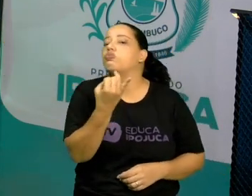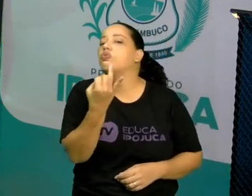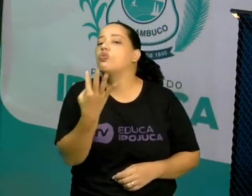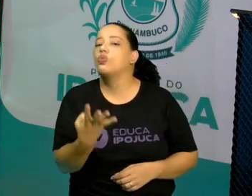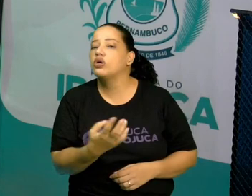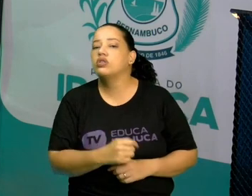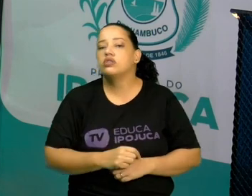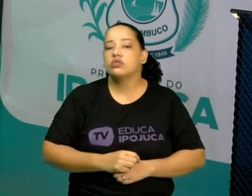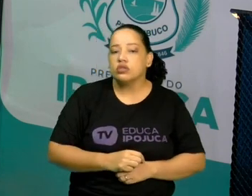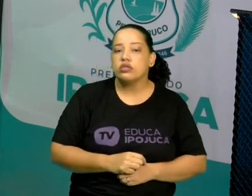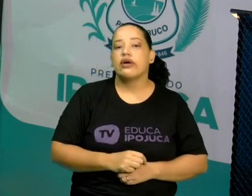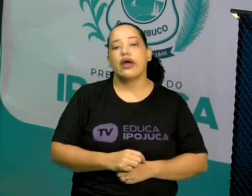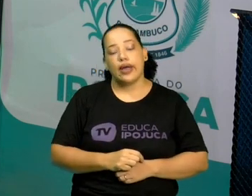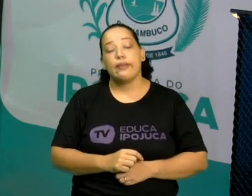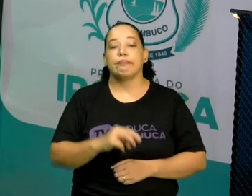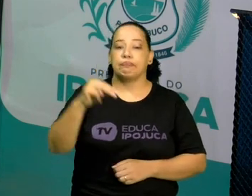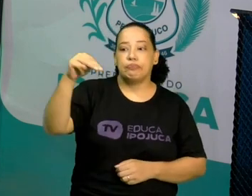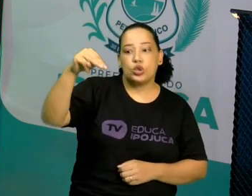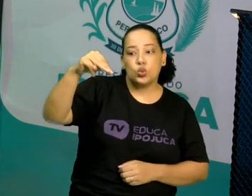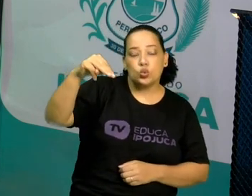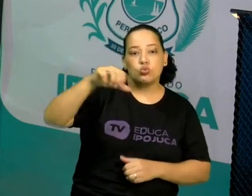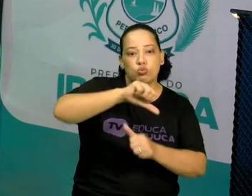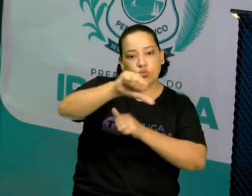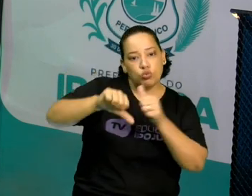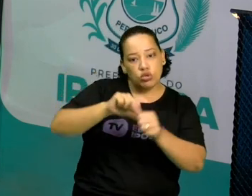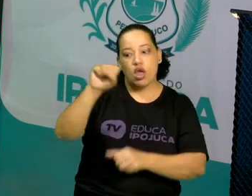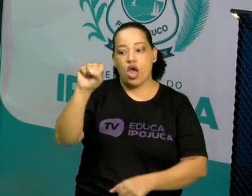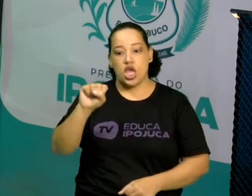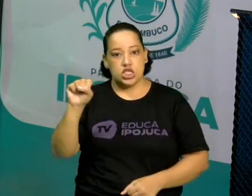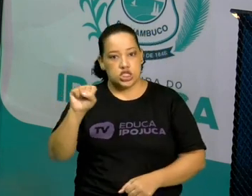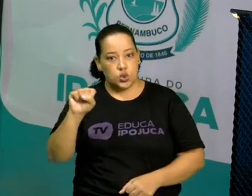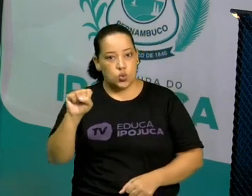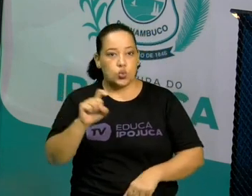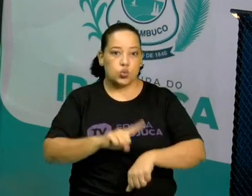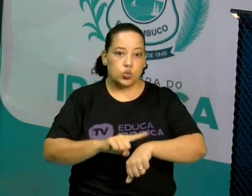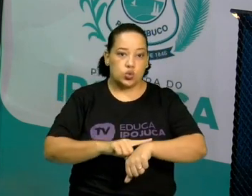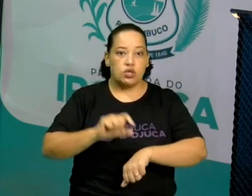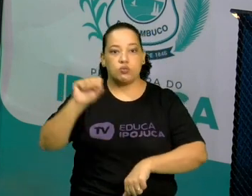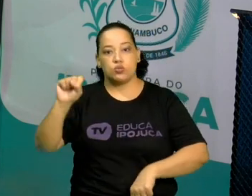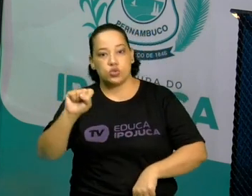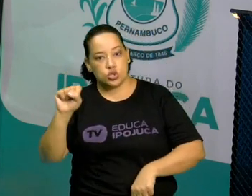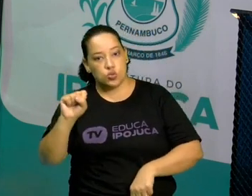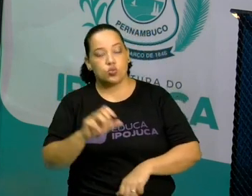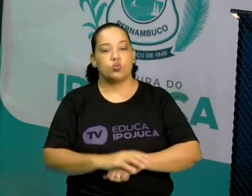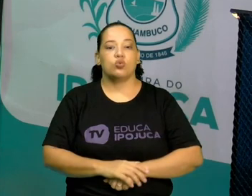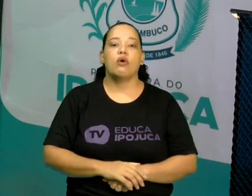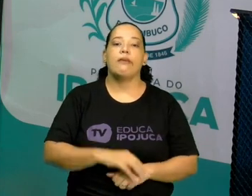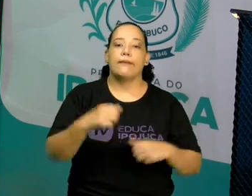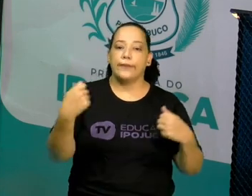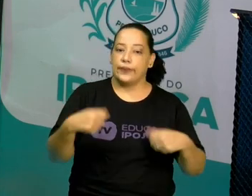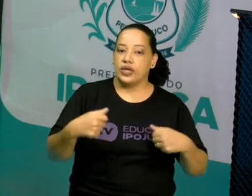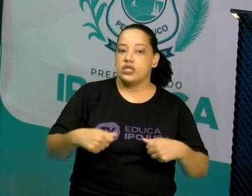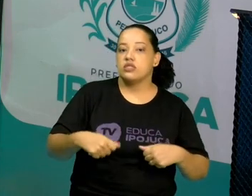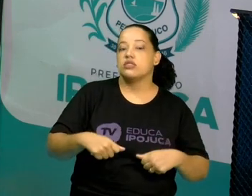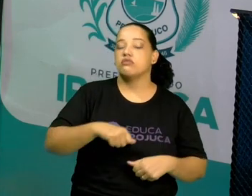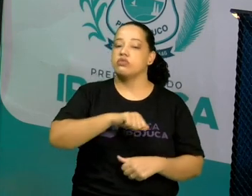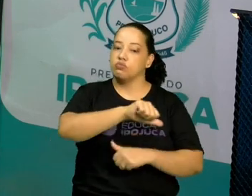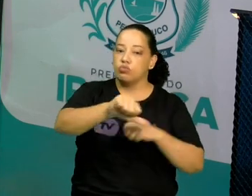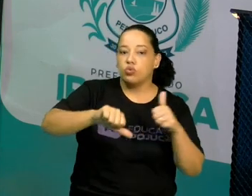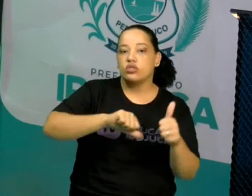você precisa unificar aqui as grandezas. Vamos transformar minutos em segundo para poder responder